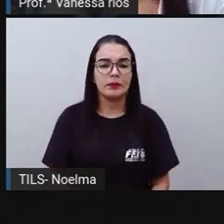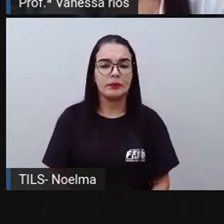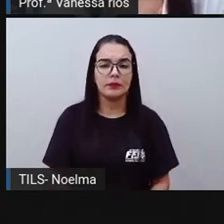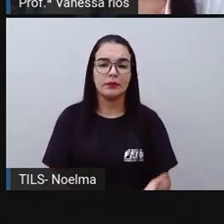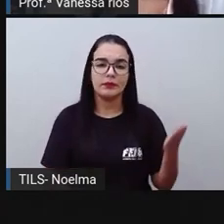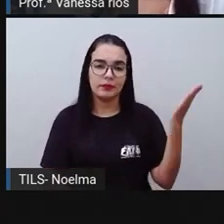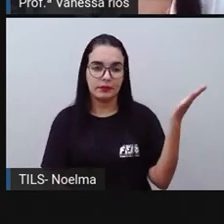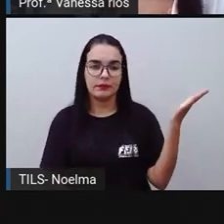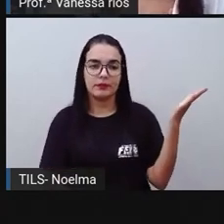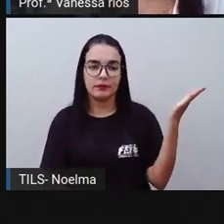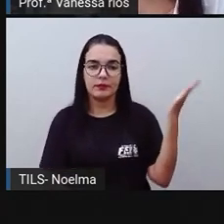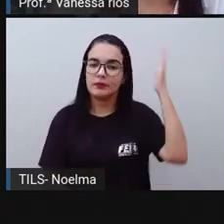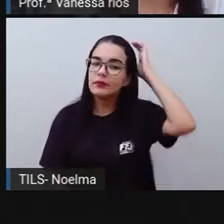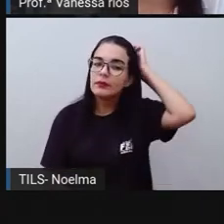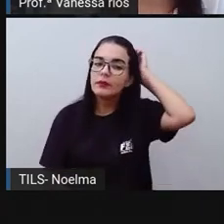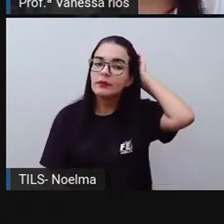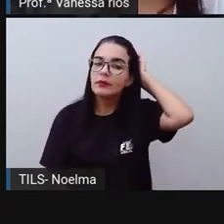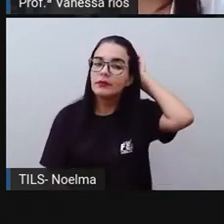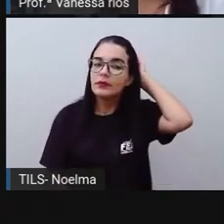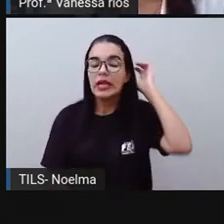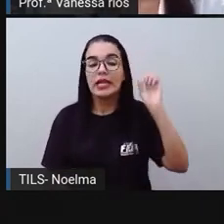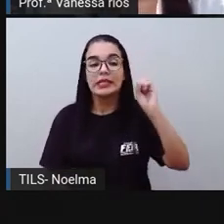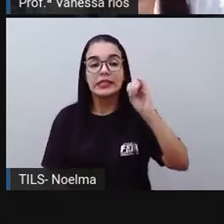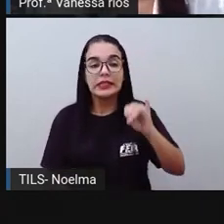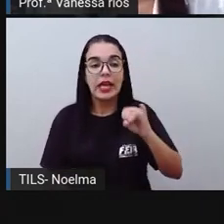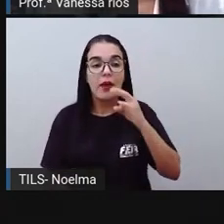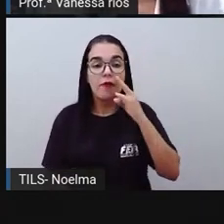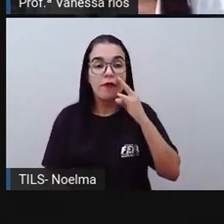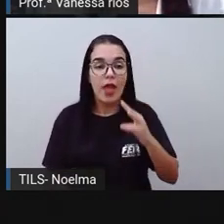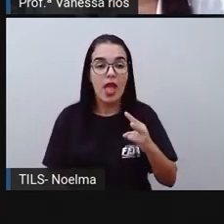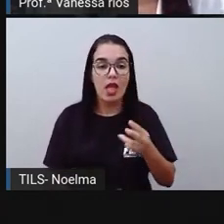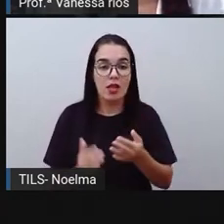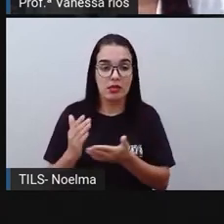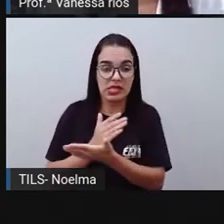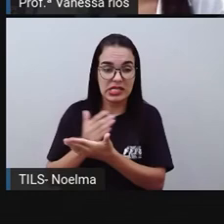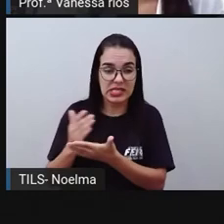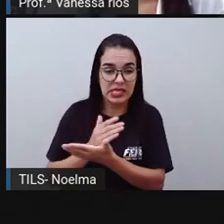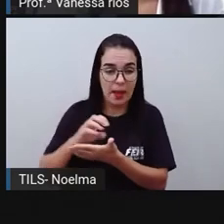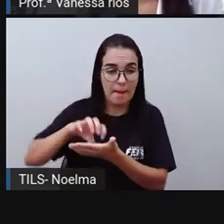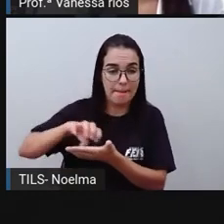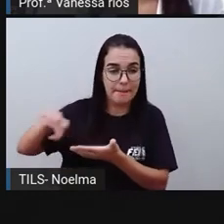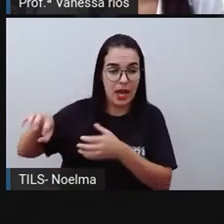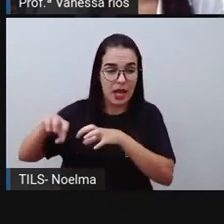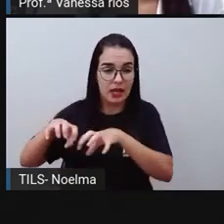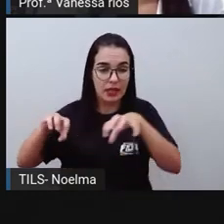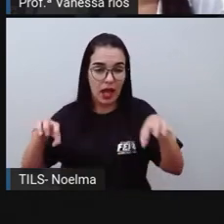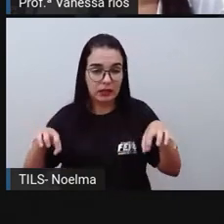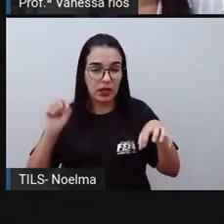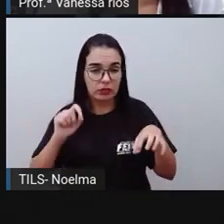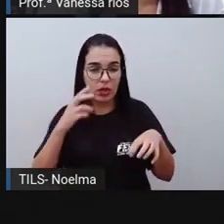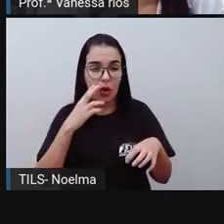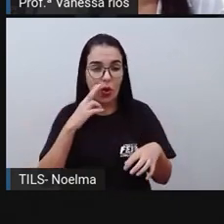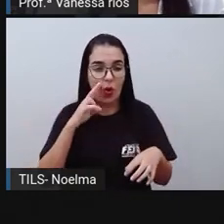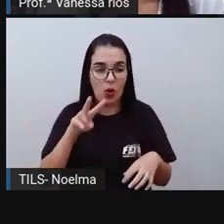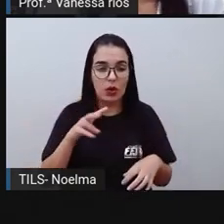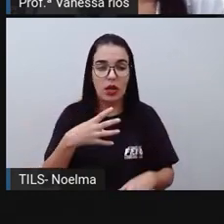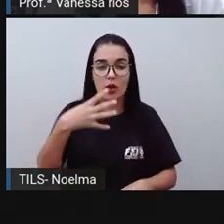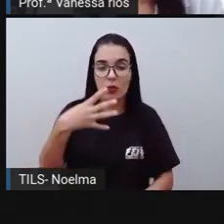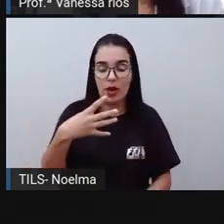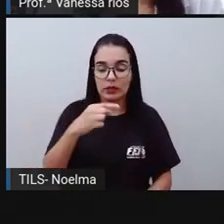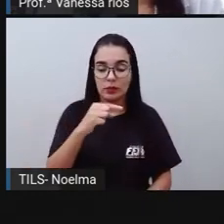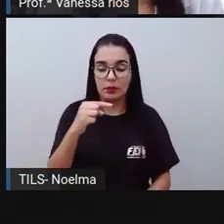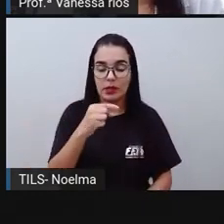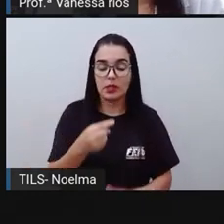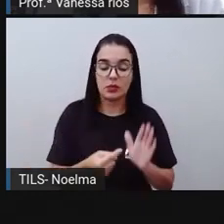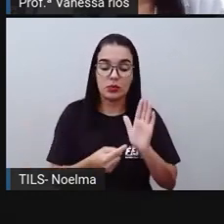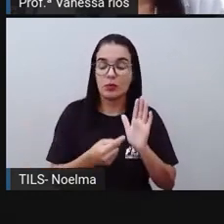Então, se a gente observar de forma separada, a gente vai estar fazendo, 4 menos 1 é igual a